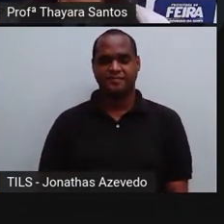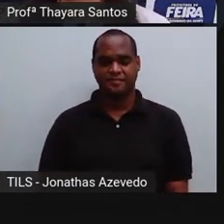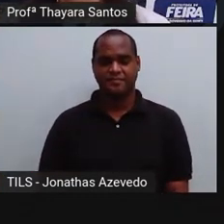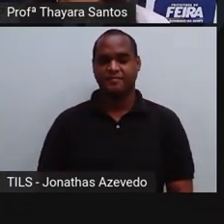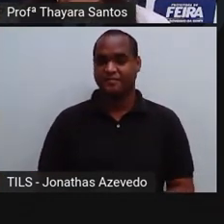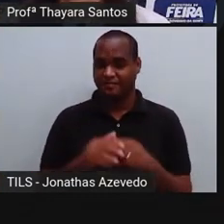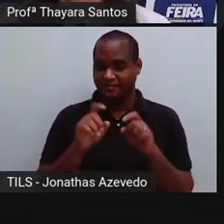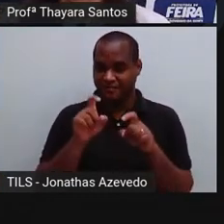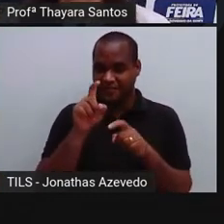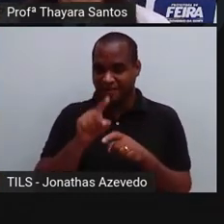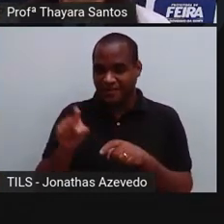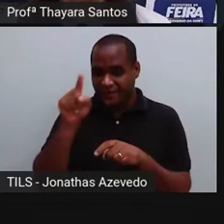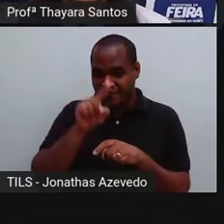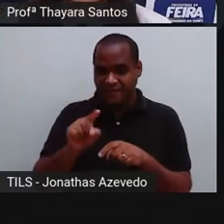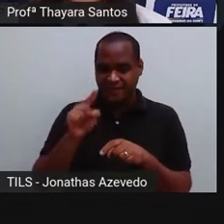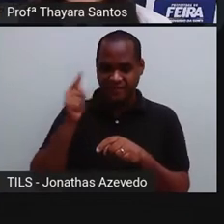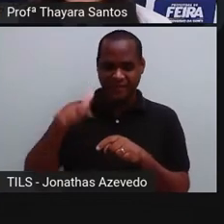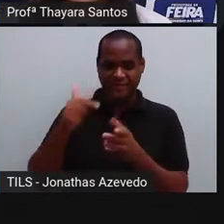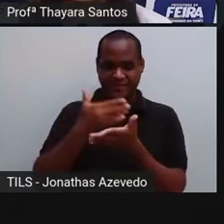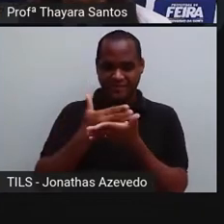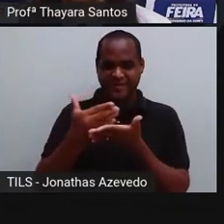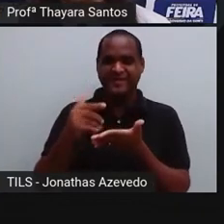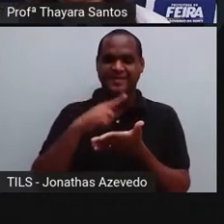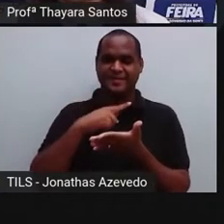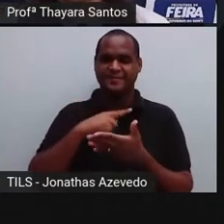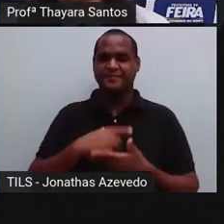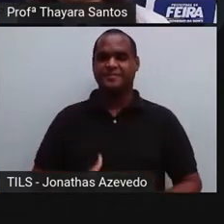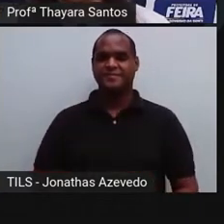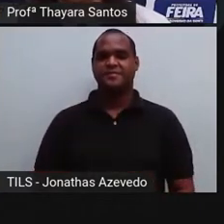Ele vai carregar, você clica aqui de novo em começar.